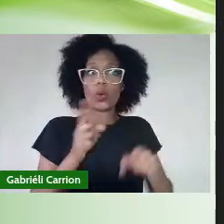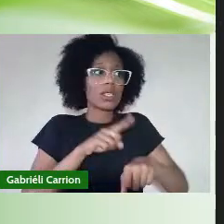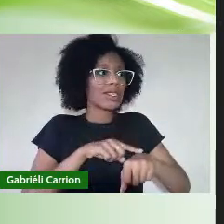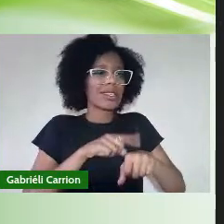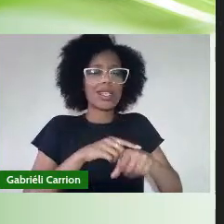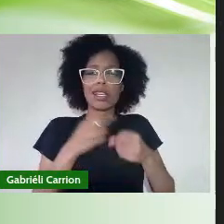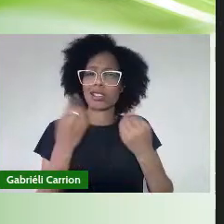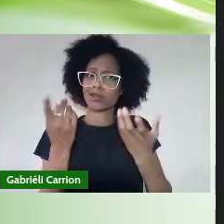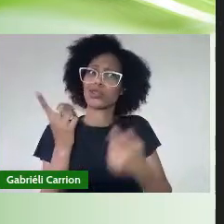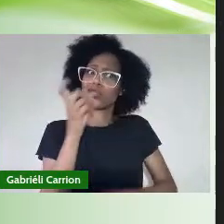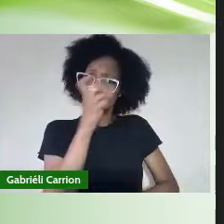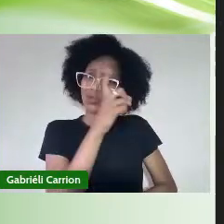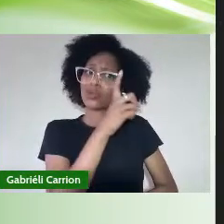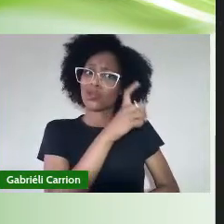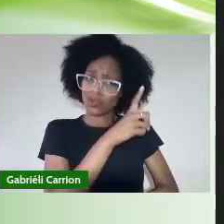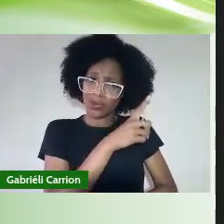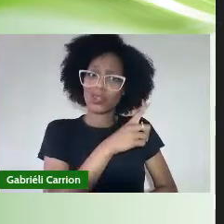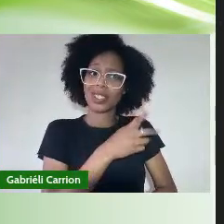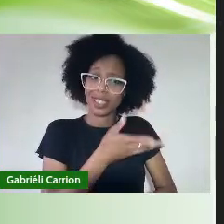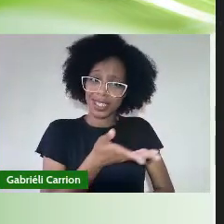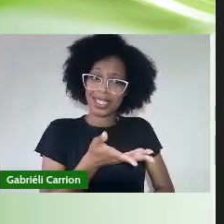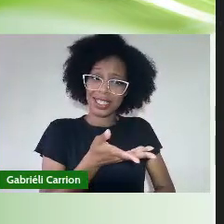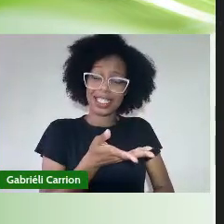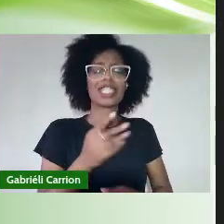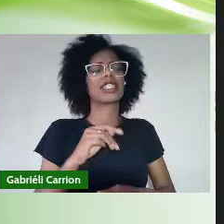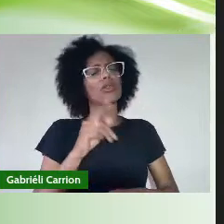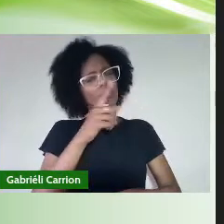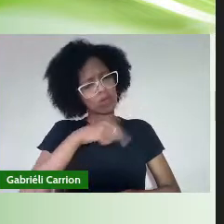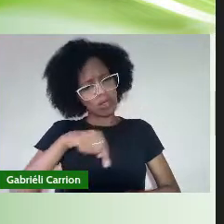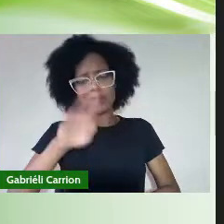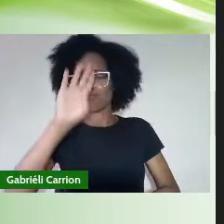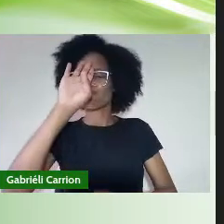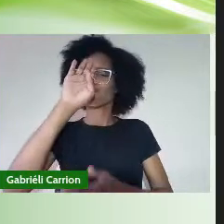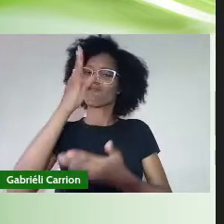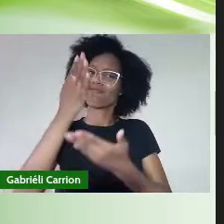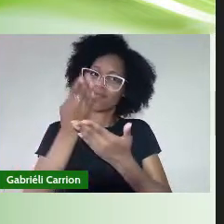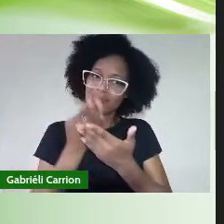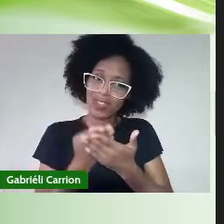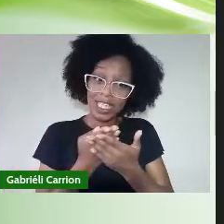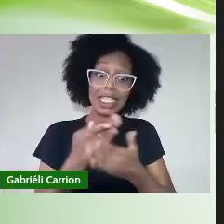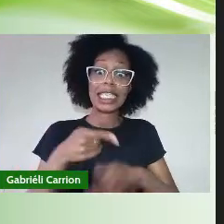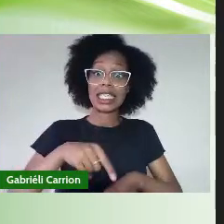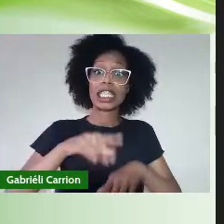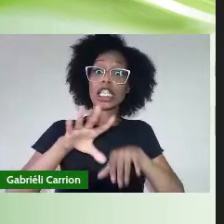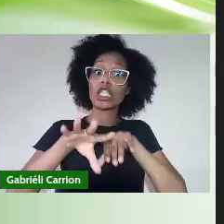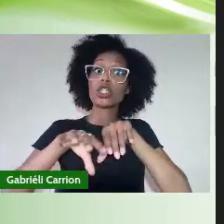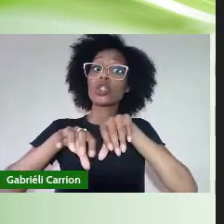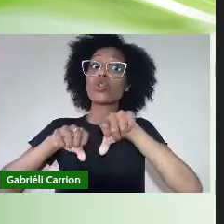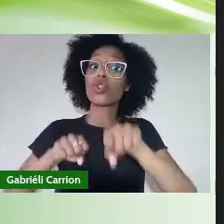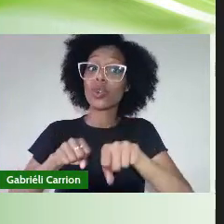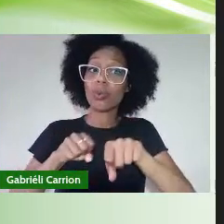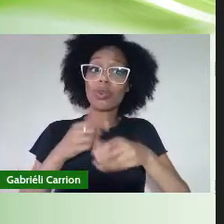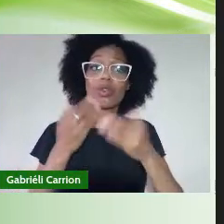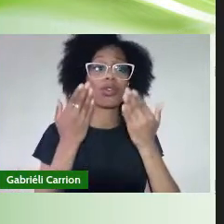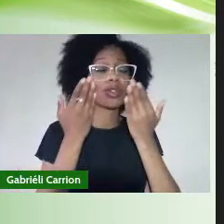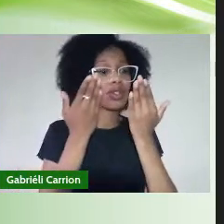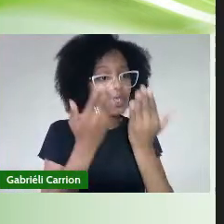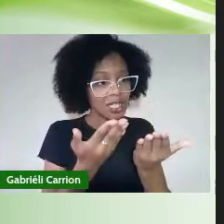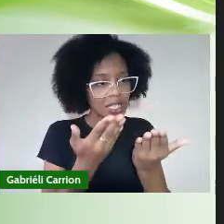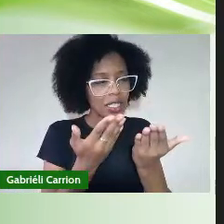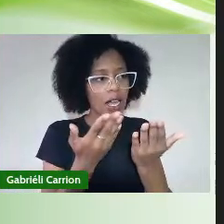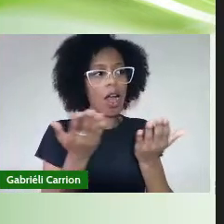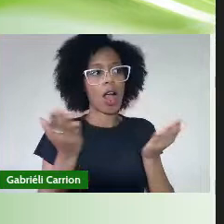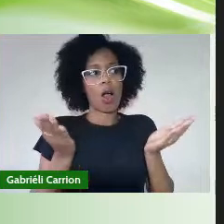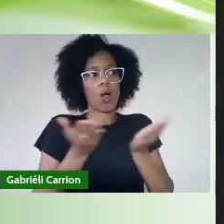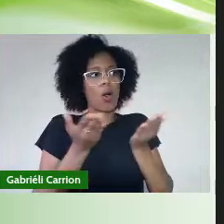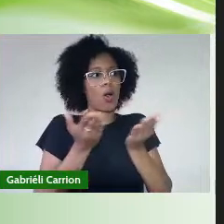Por isso também acreditamos Que a formação de vocês Tenha se